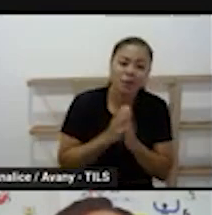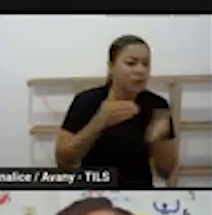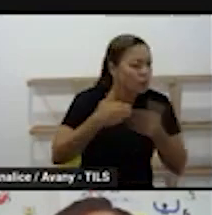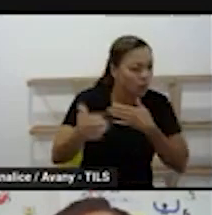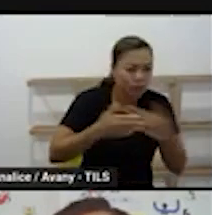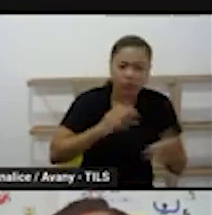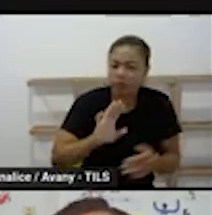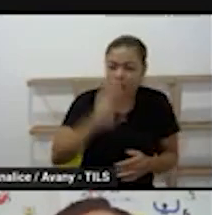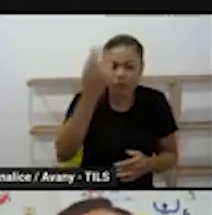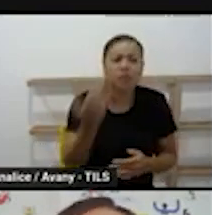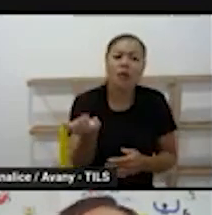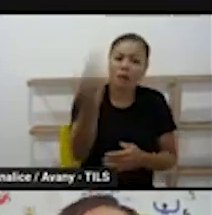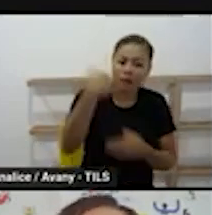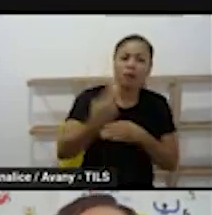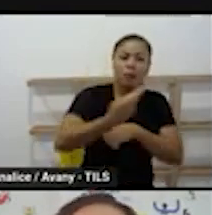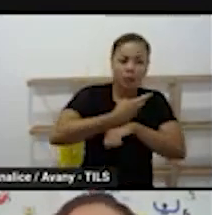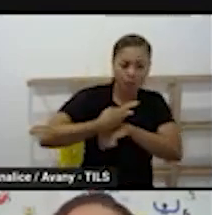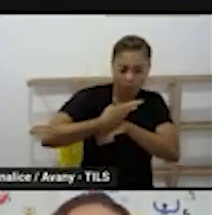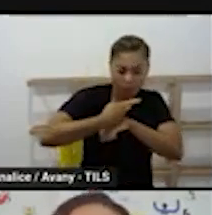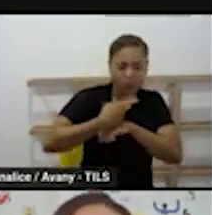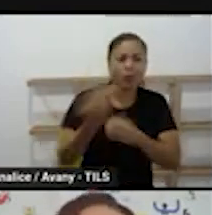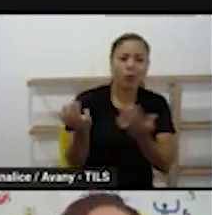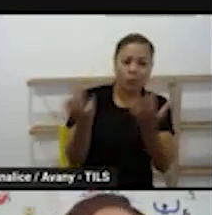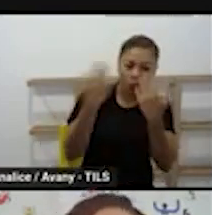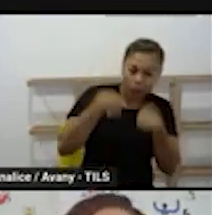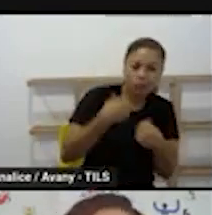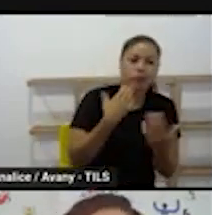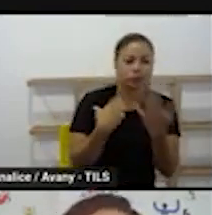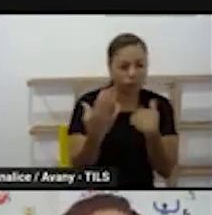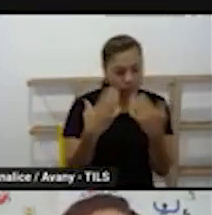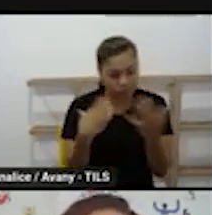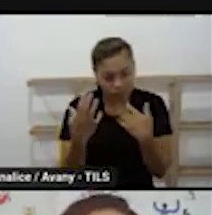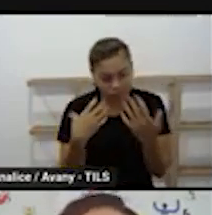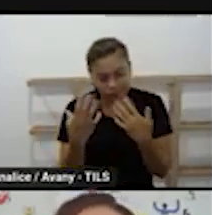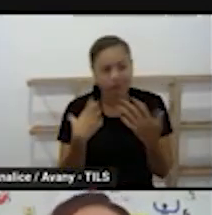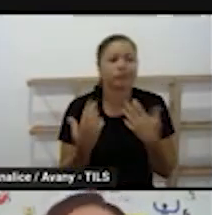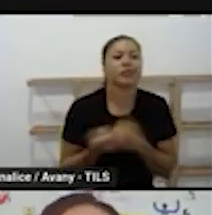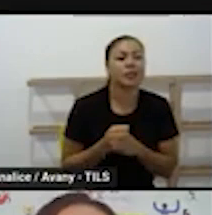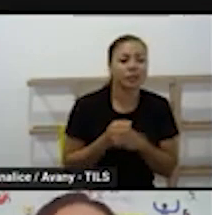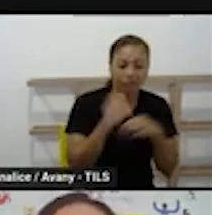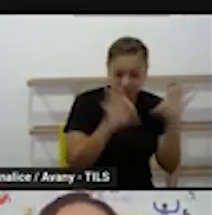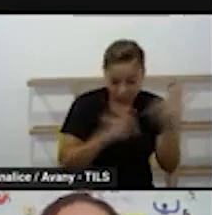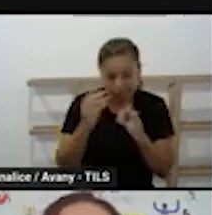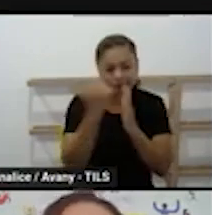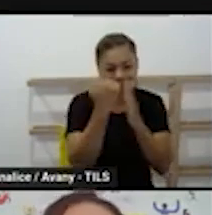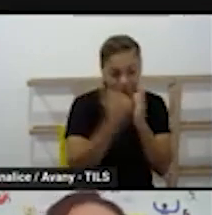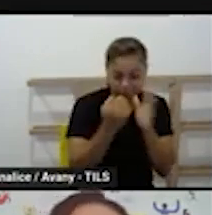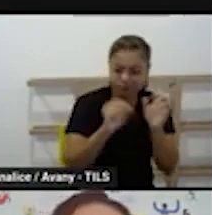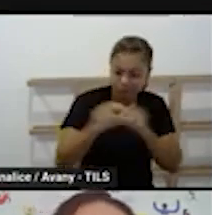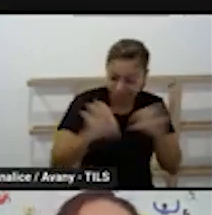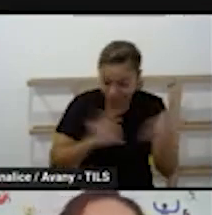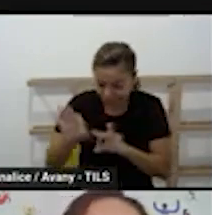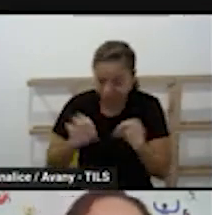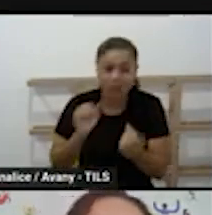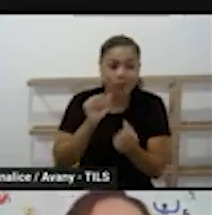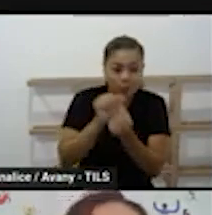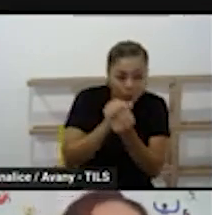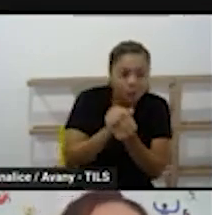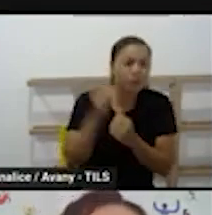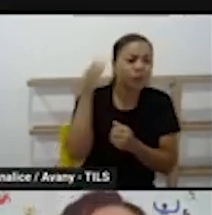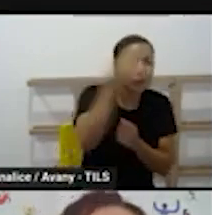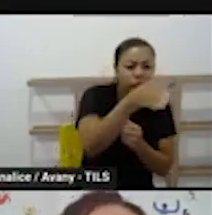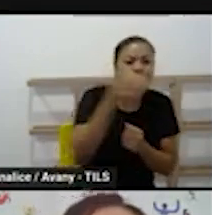procurar aqui vamos fazer um acompanhamento com as escolas nós vamos fazer um cronograma nós vamos estar indo até as escolas para esse